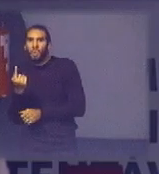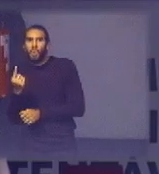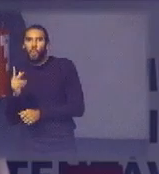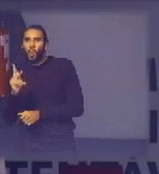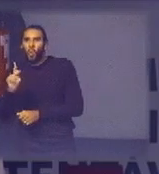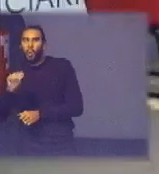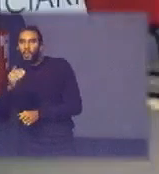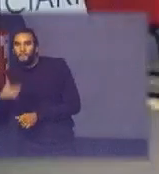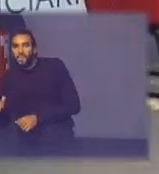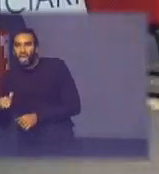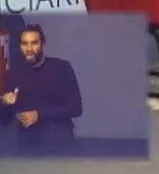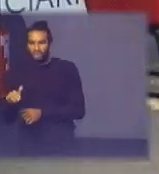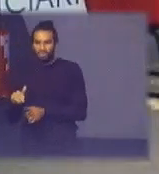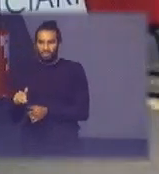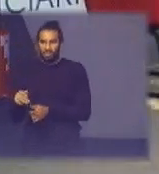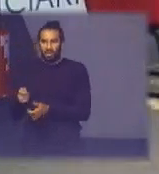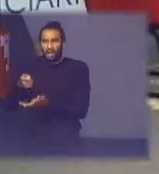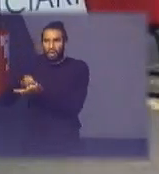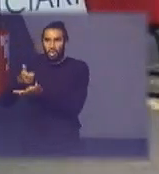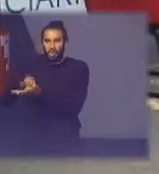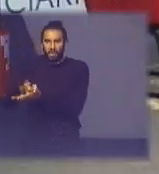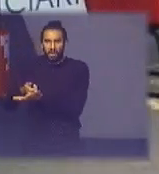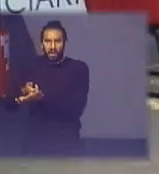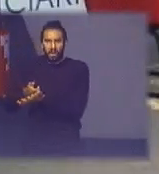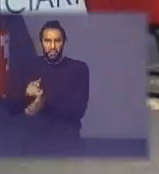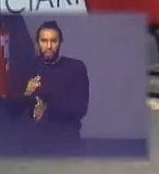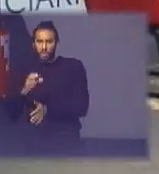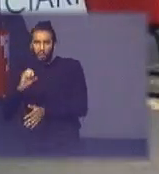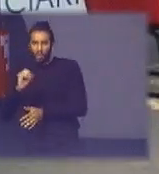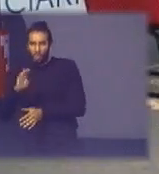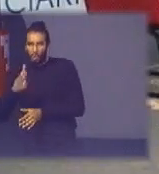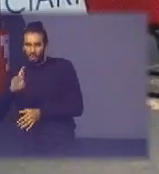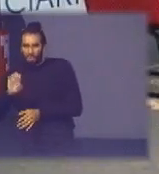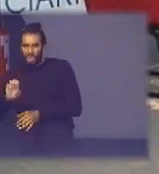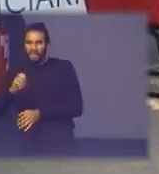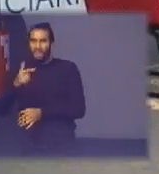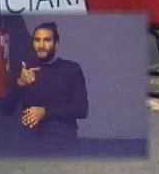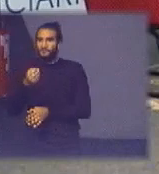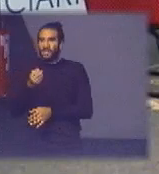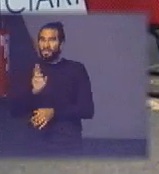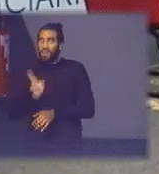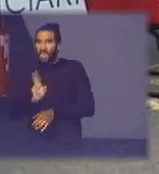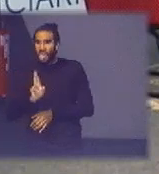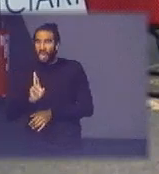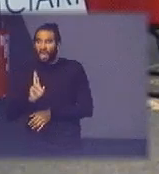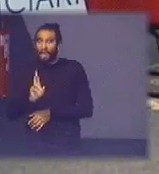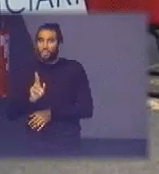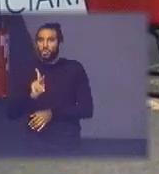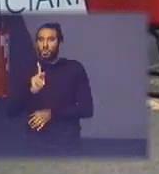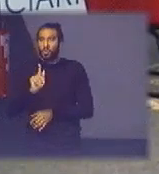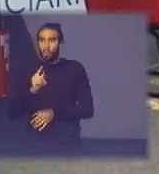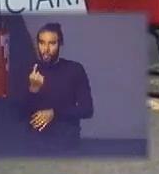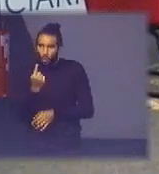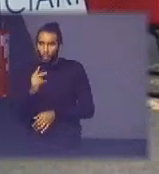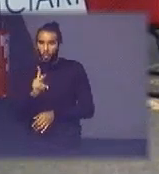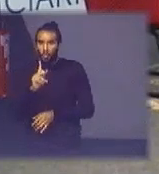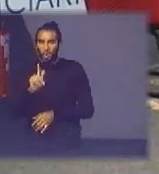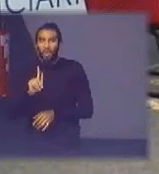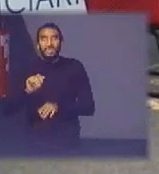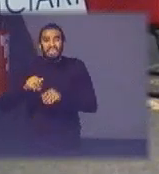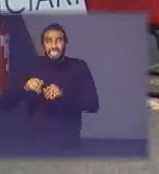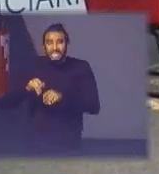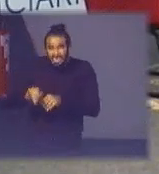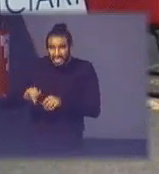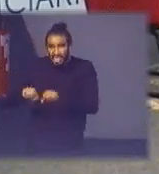o cobre sendo em torno de 20 reais o quilo ou seja se quebrar aquela porção ele se contamina ele